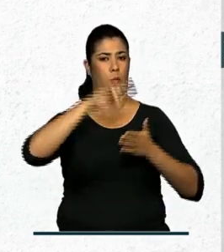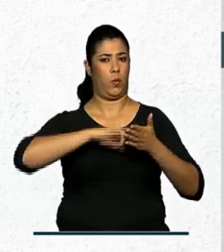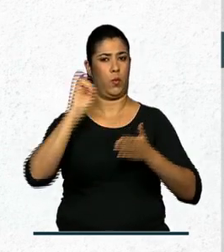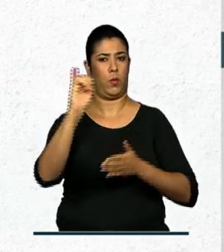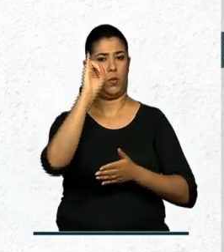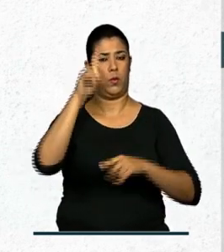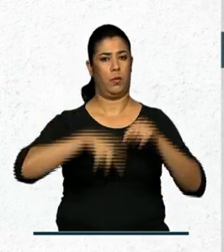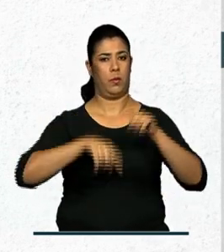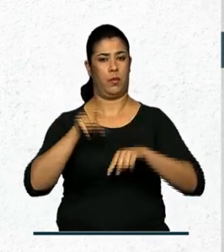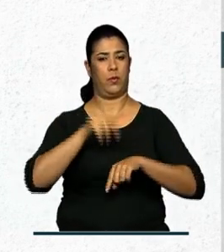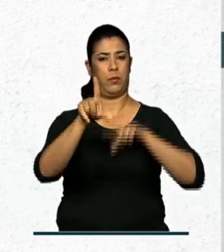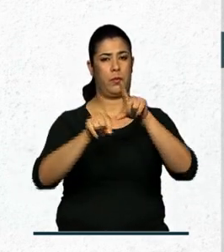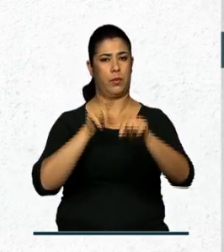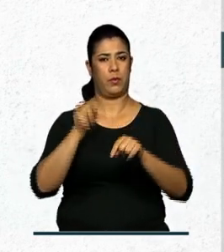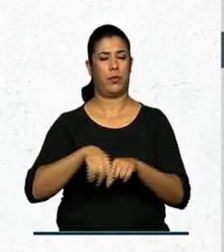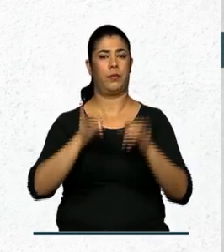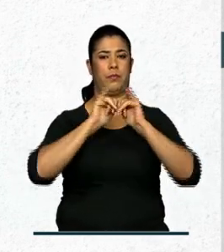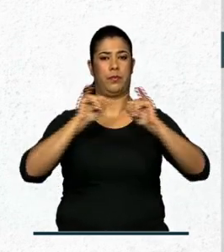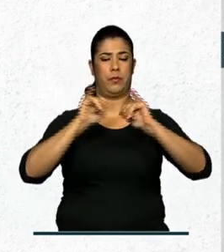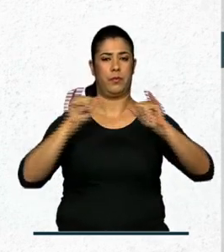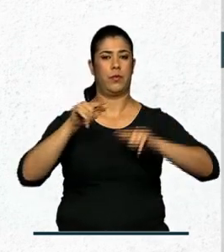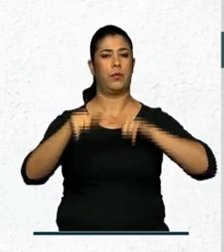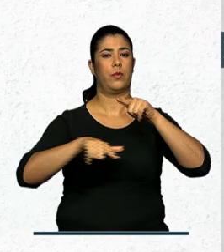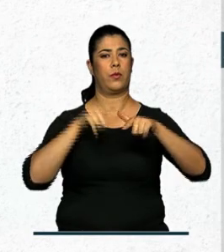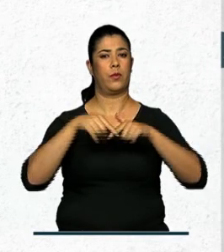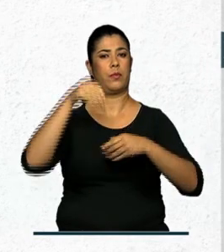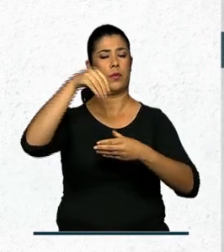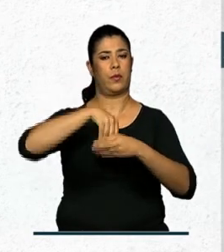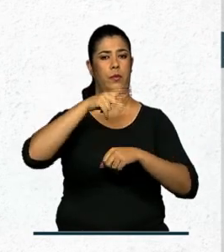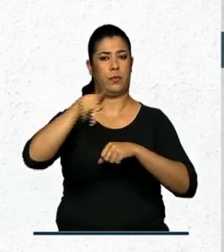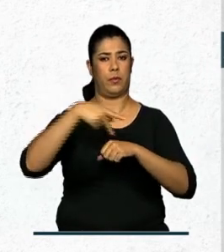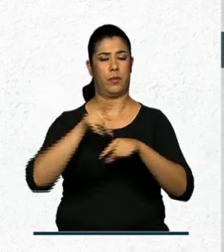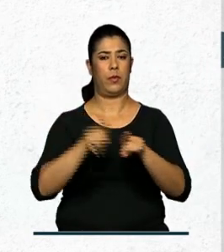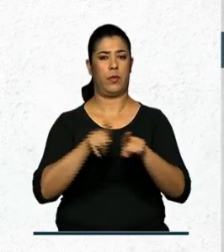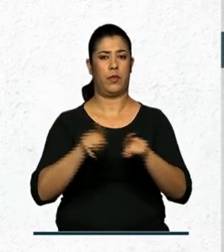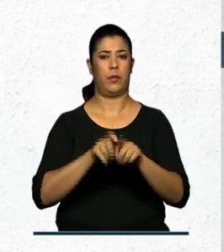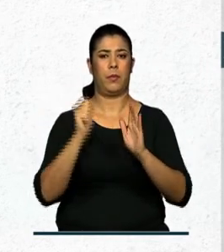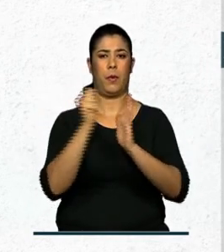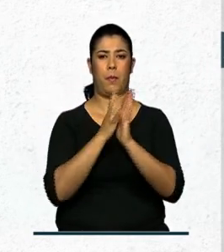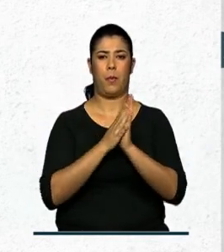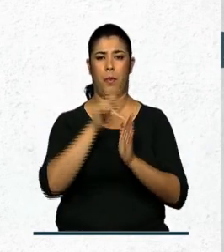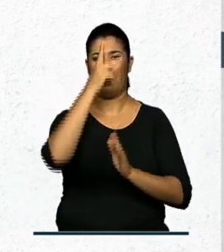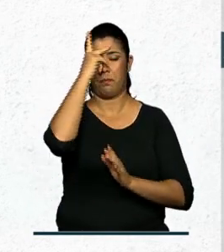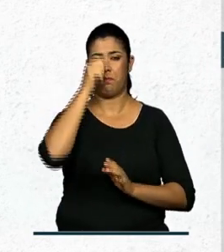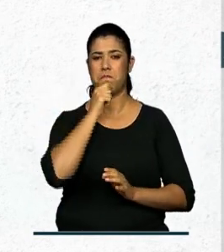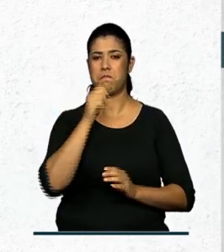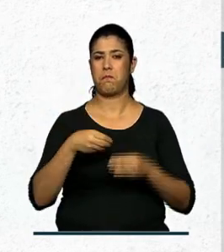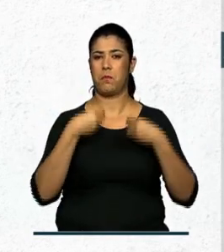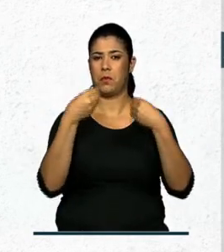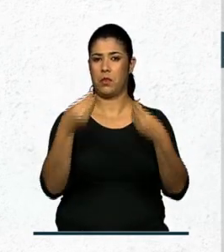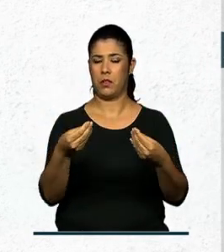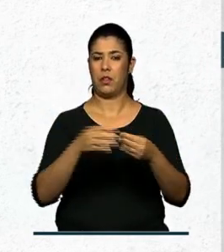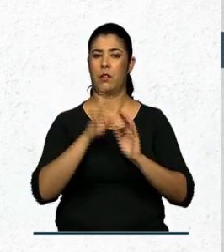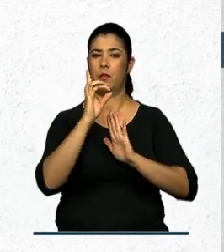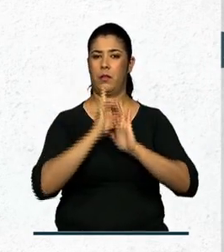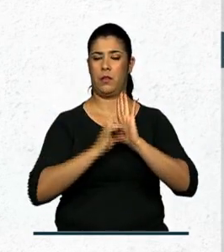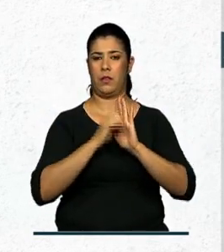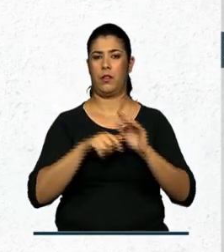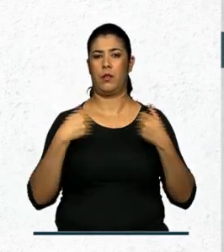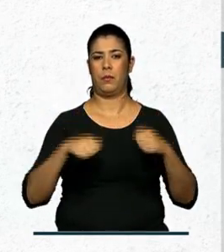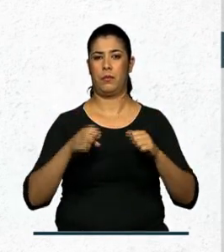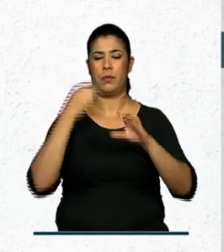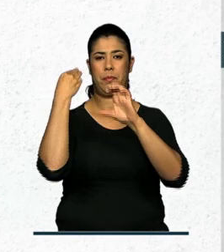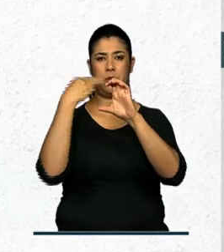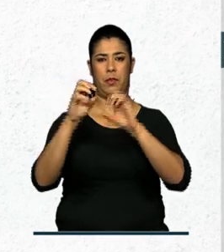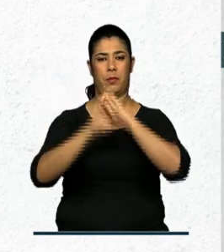importante instrumento de coleta de dados sobre trabalho no país e é prevista uma multa para quem não entregar. A declaração deve ser